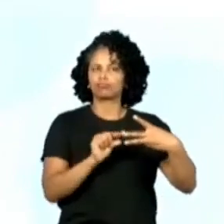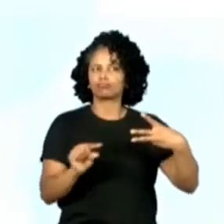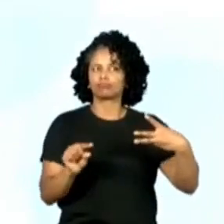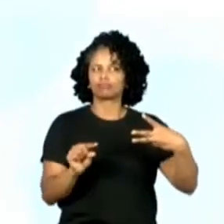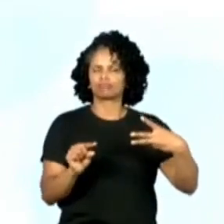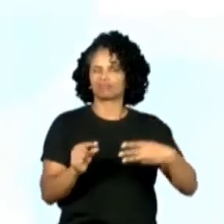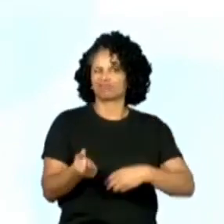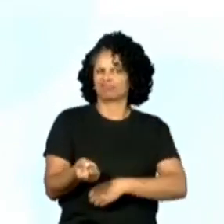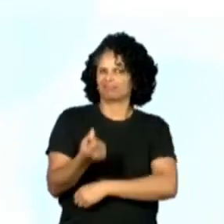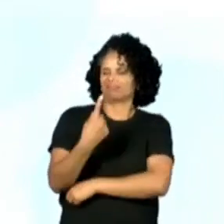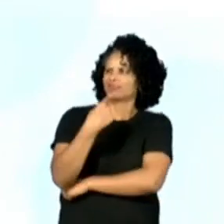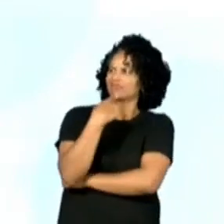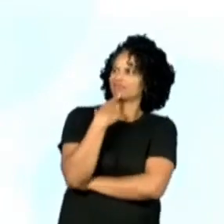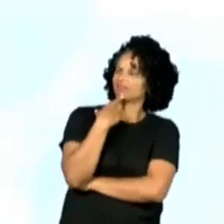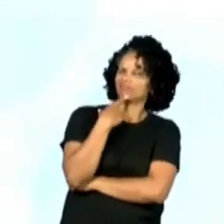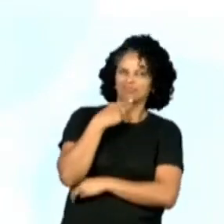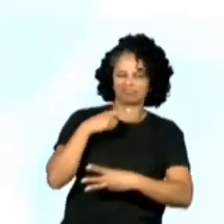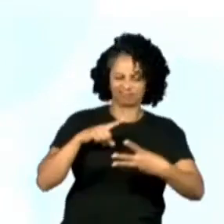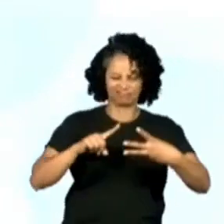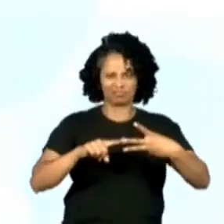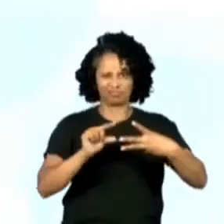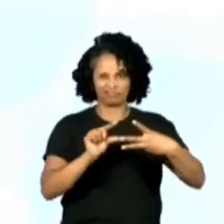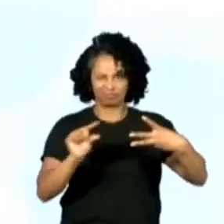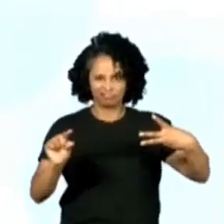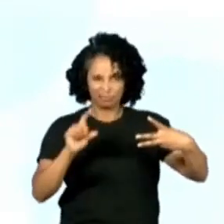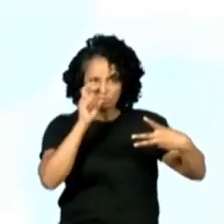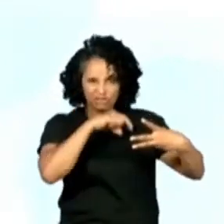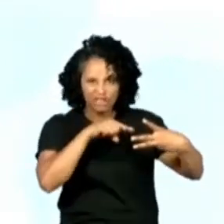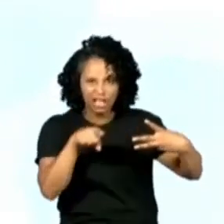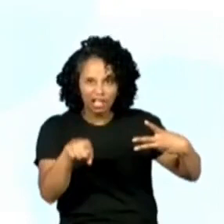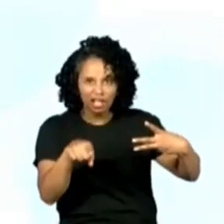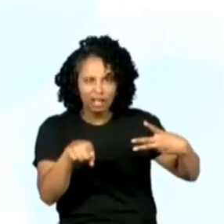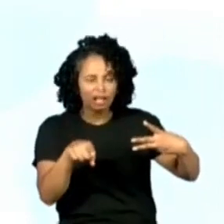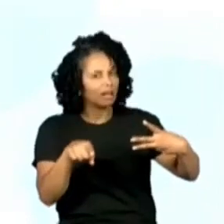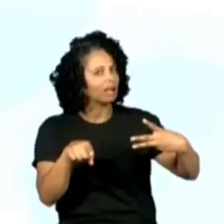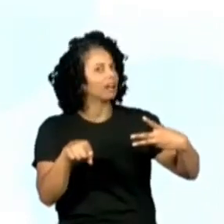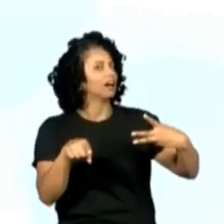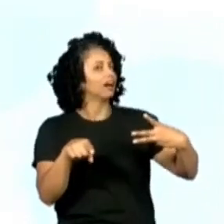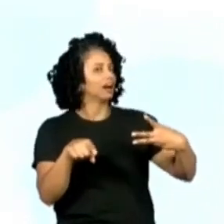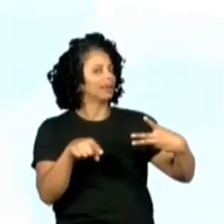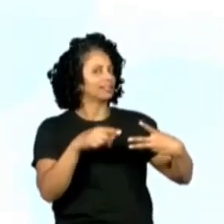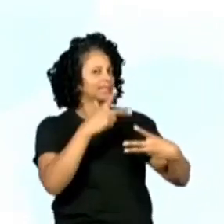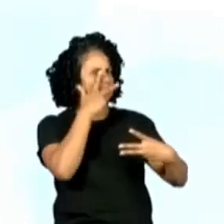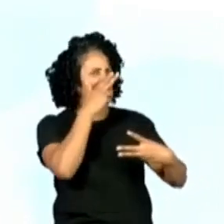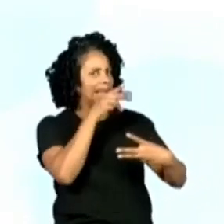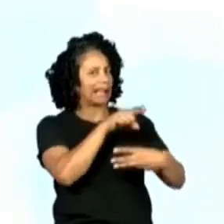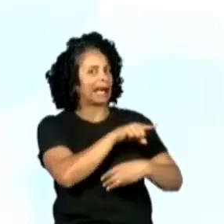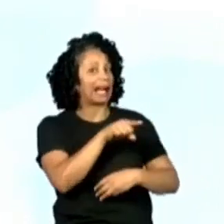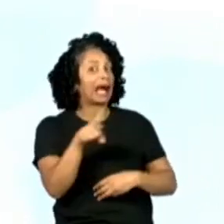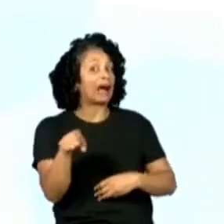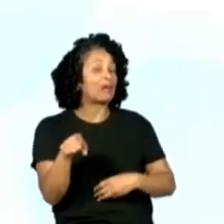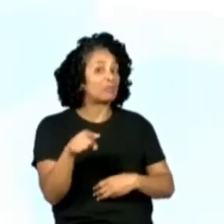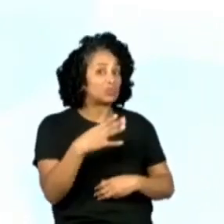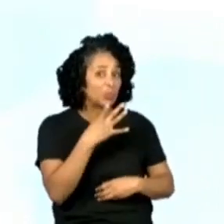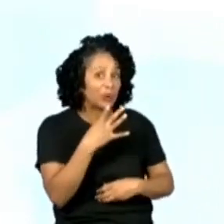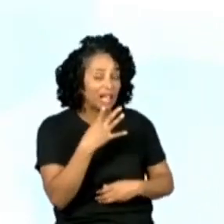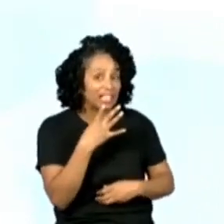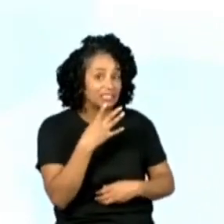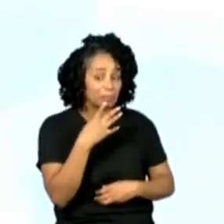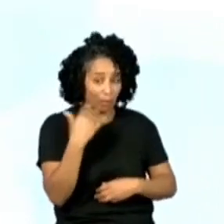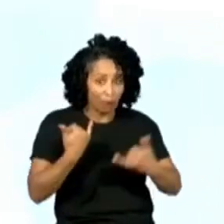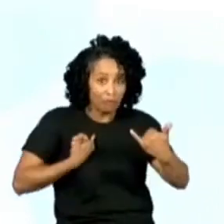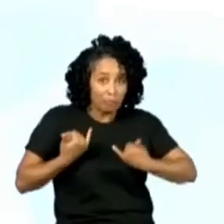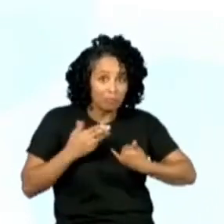de porco? Então, agora com a minha mágica, vamos ver a resposta. Você do lado daí já vai chutando também qual é a